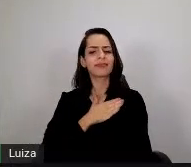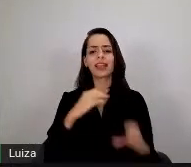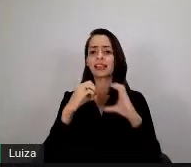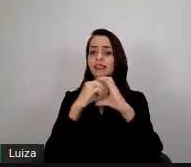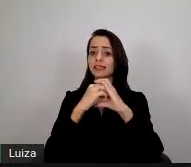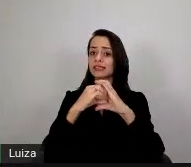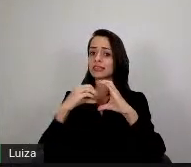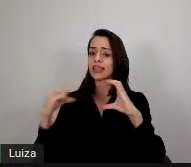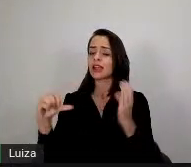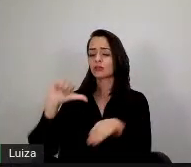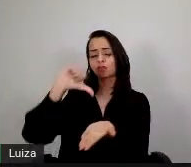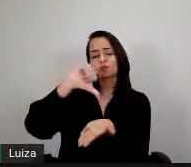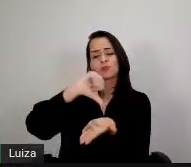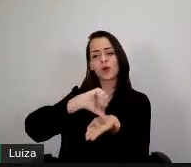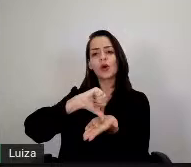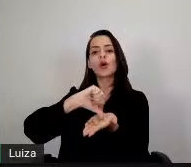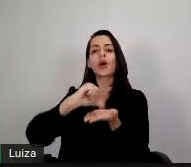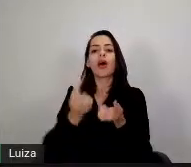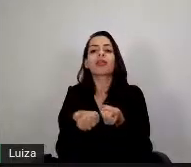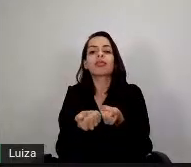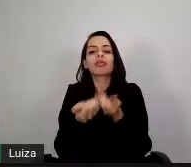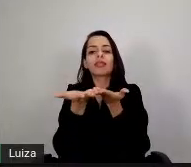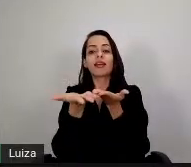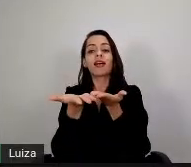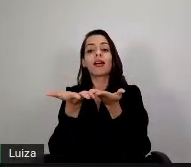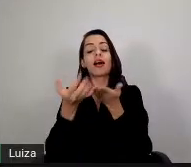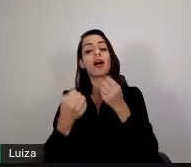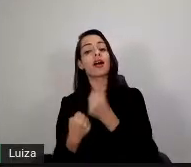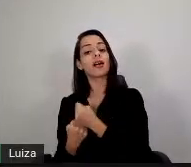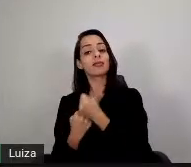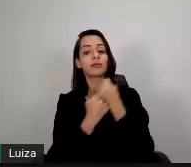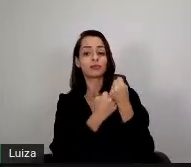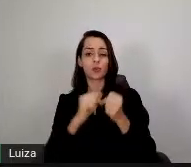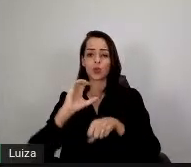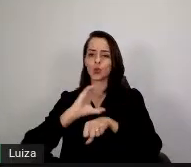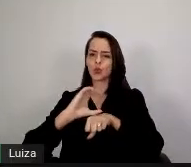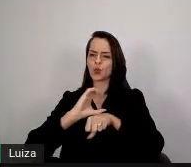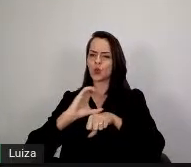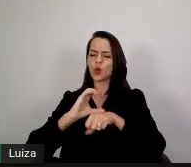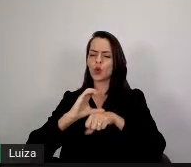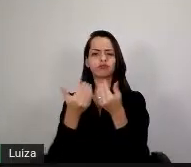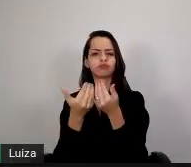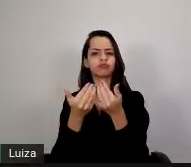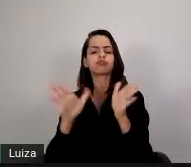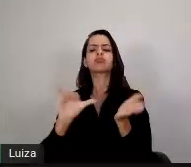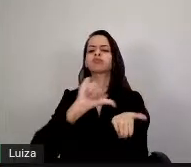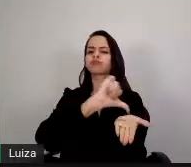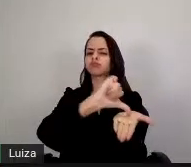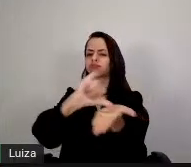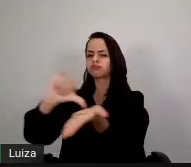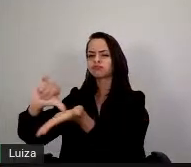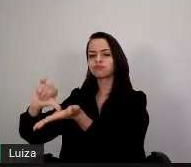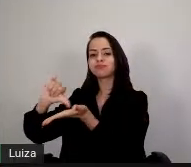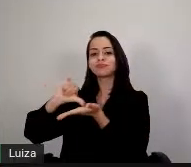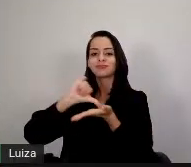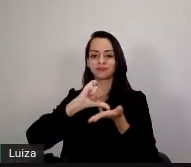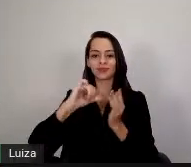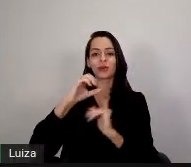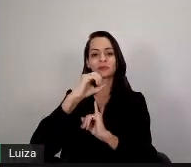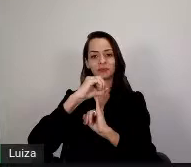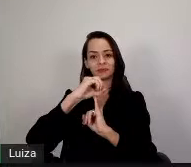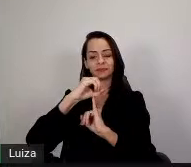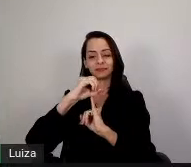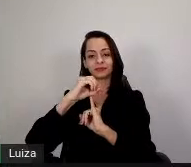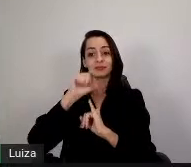que o SEAD oferece o apoio para que esse curso chegue a todas as nossas unidades. É um curso de